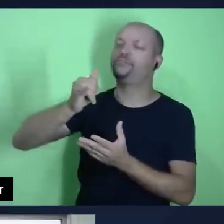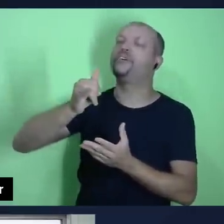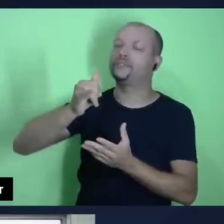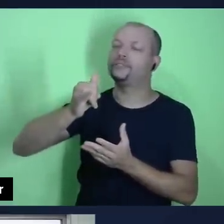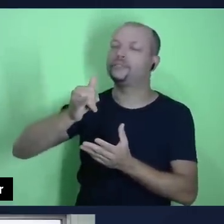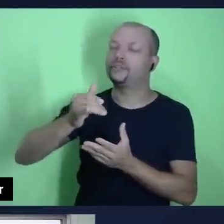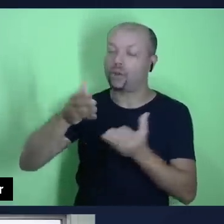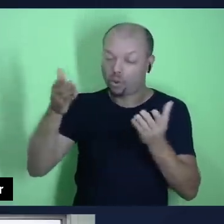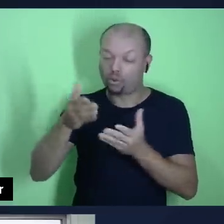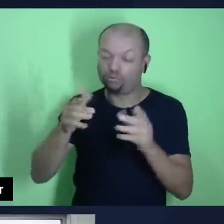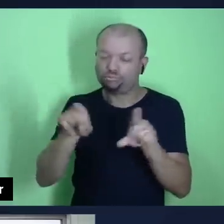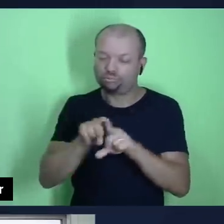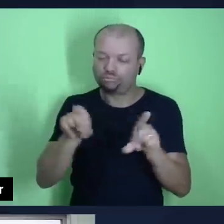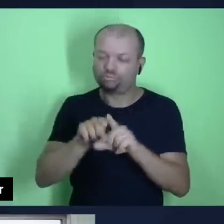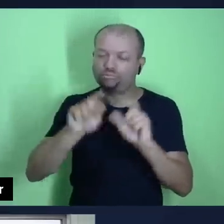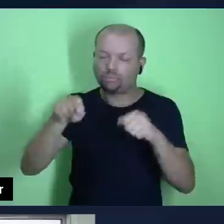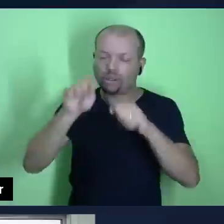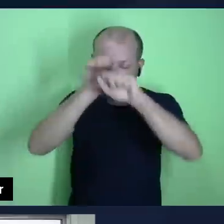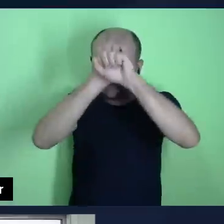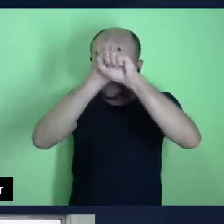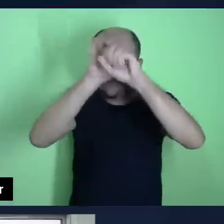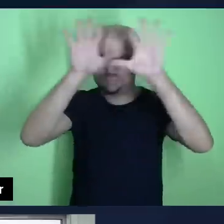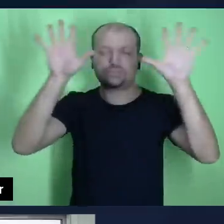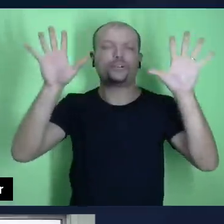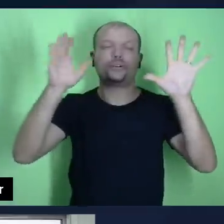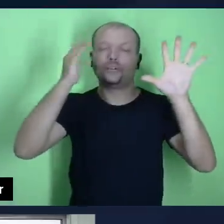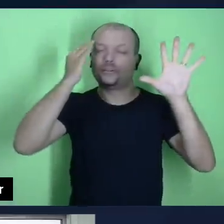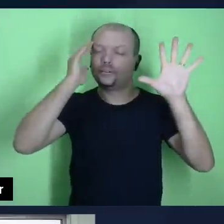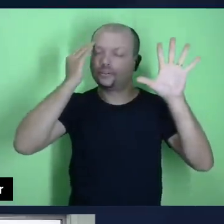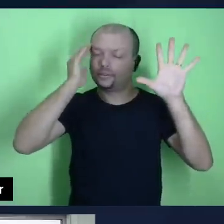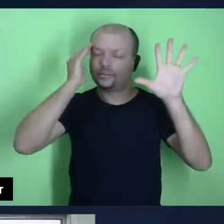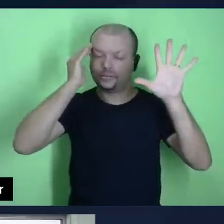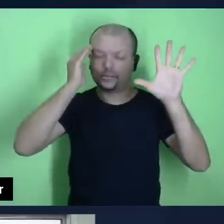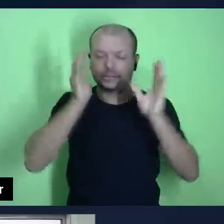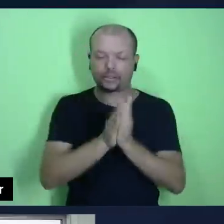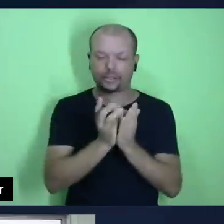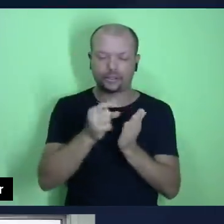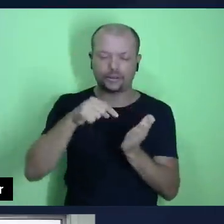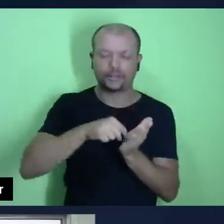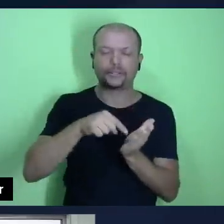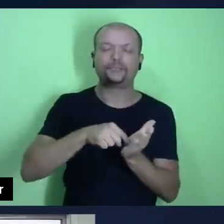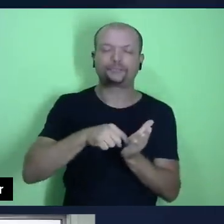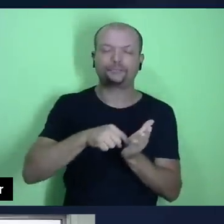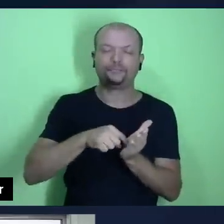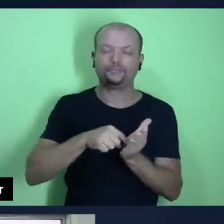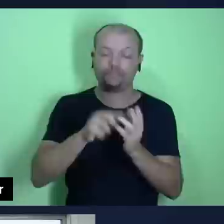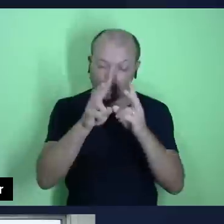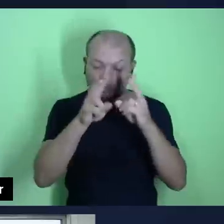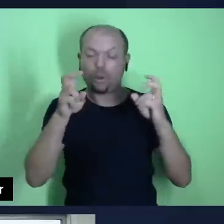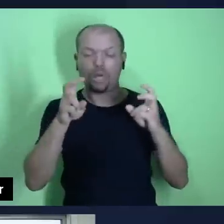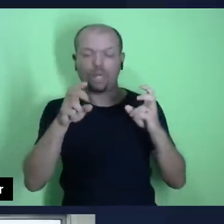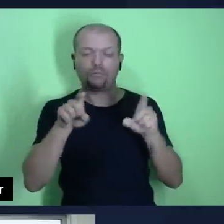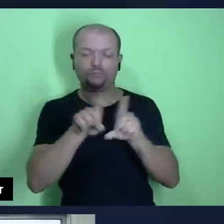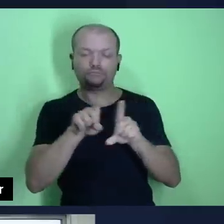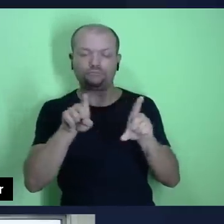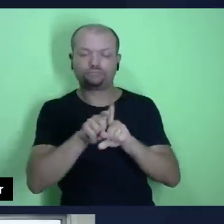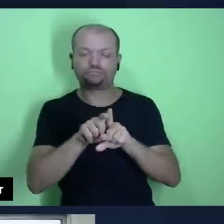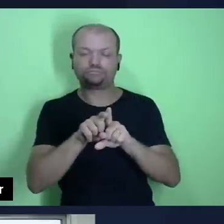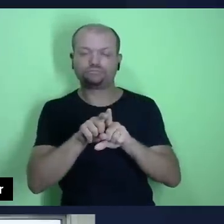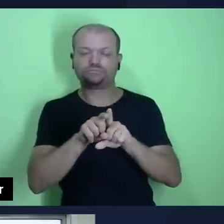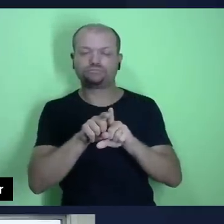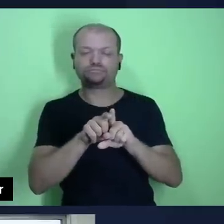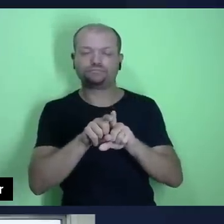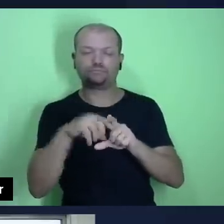iluminar a nossa mente no estudo das Escrituras Sagradas, para que esse assunto, senhor Deus, possa alcançar o nosso